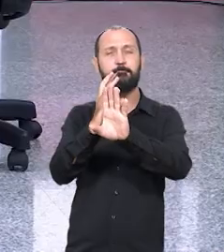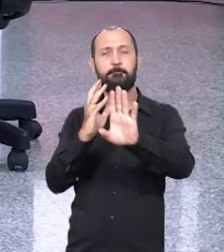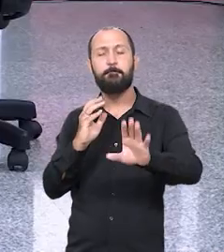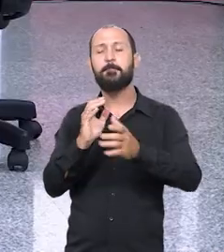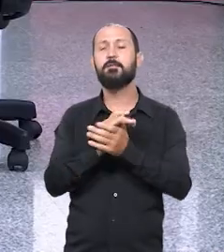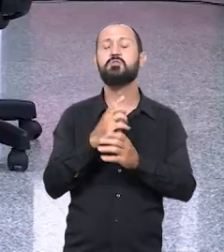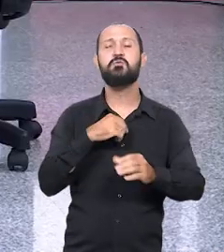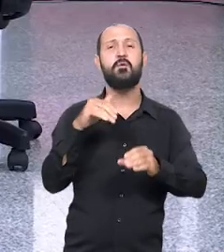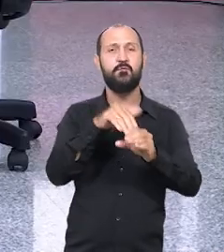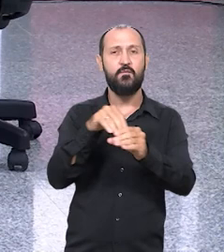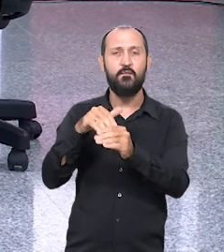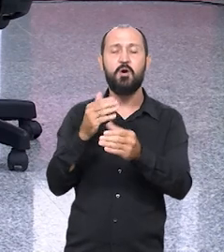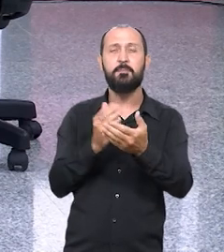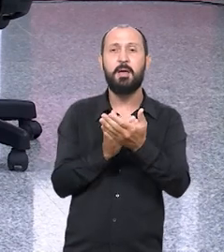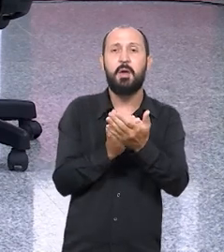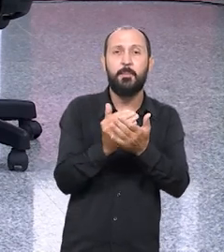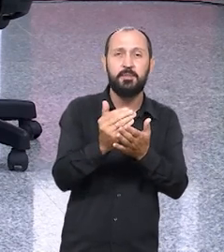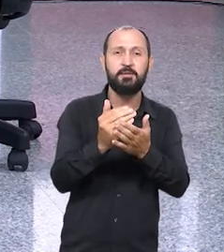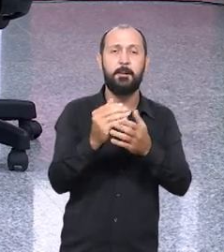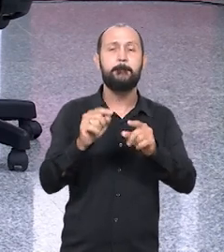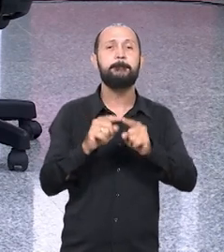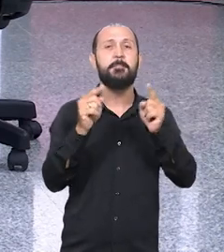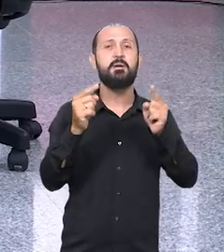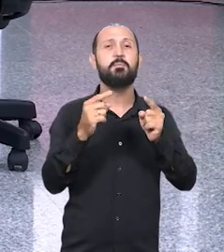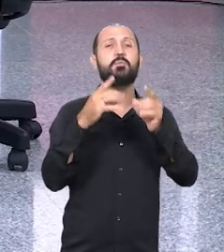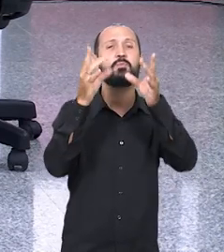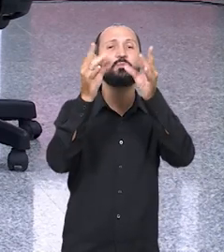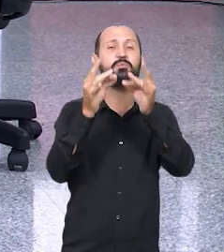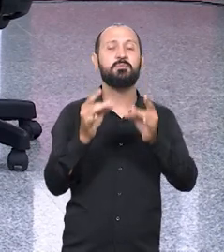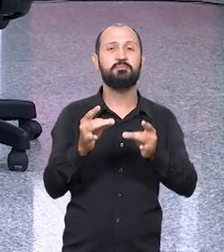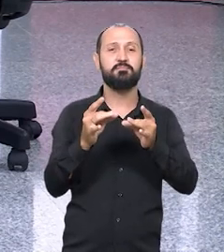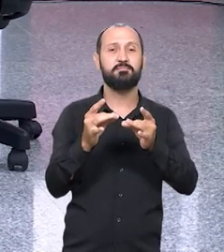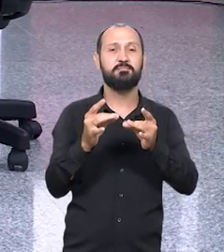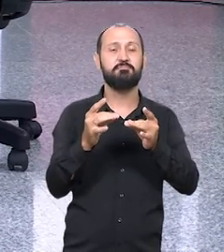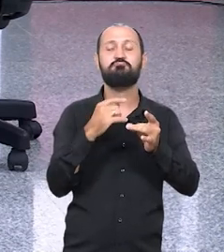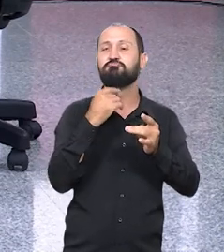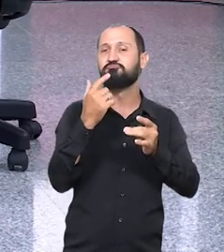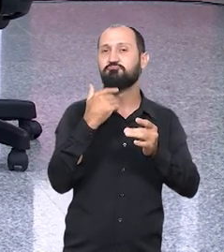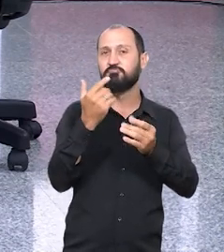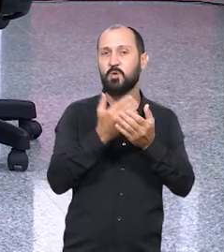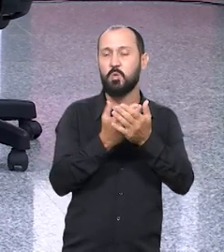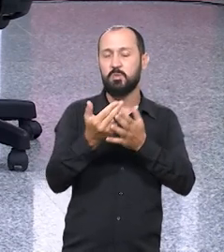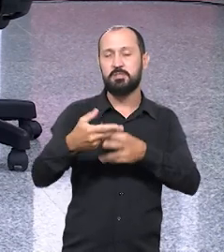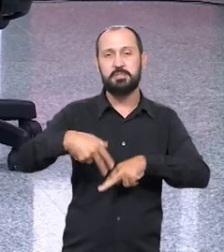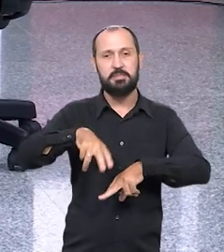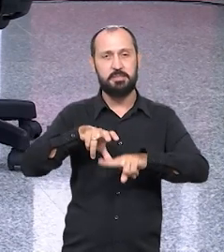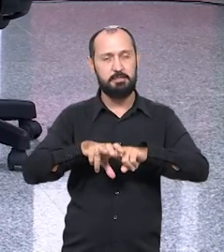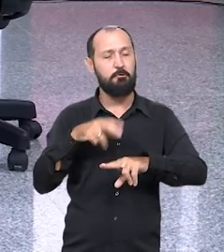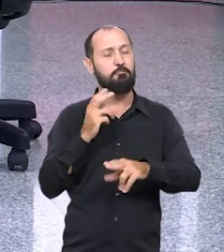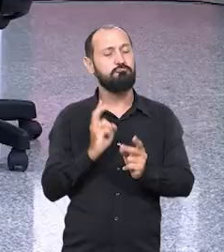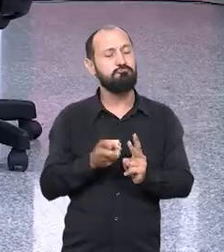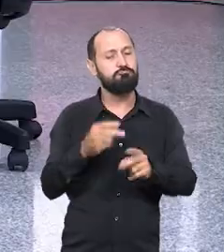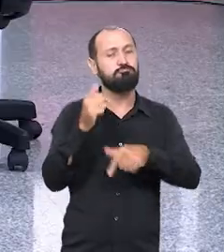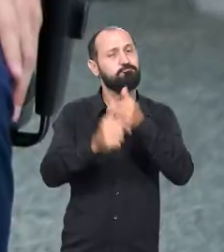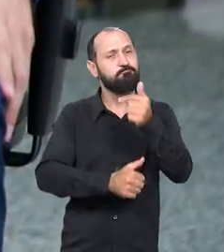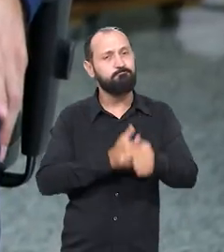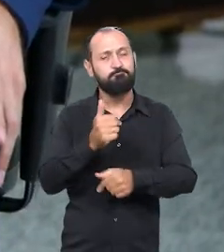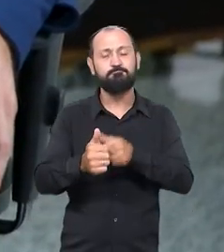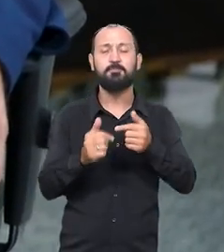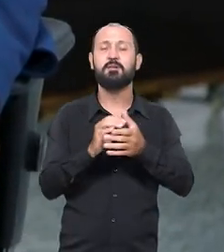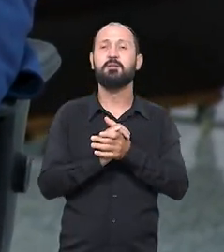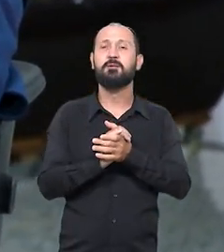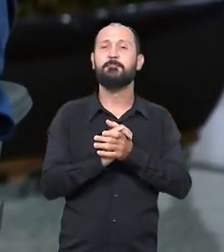capital. Tive votos suficientes para entrar, mas, por um detalhe, acabamos não conseguindo a cadeira. Mas continuamos o trabalho